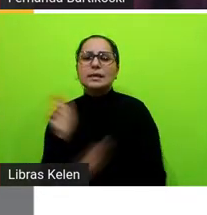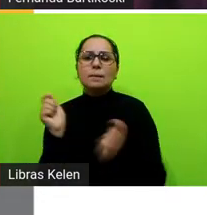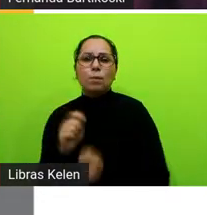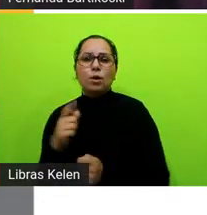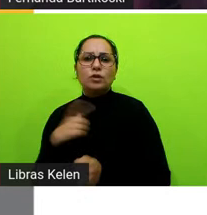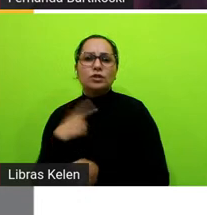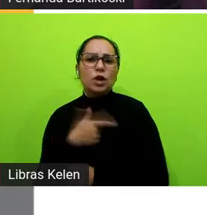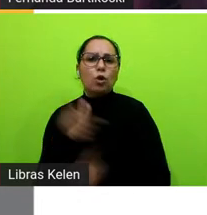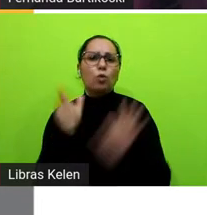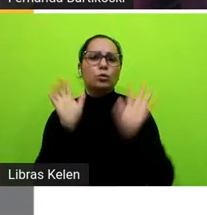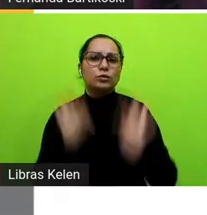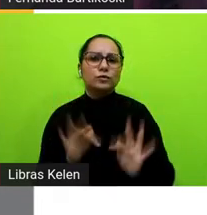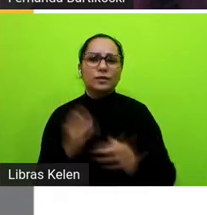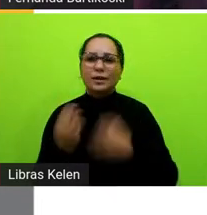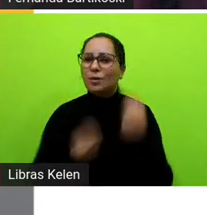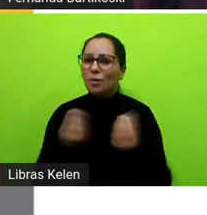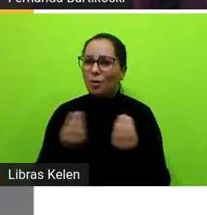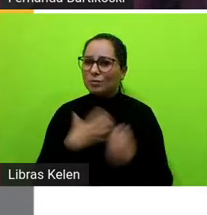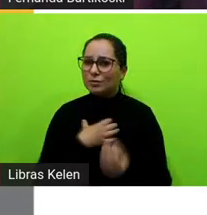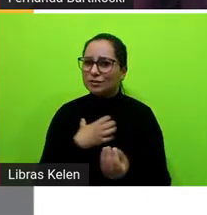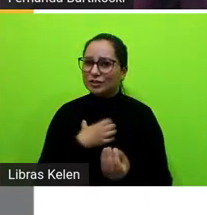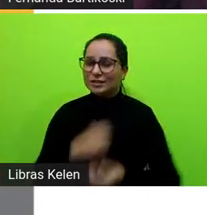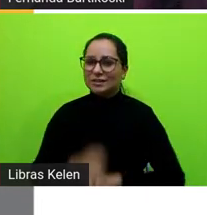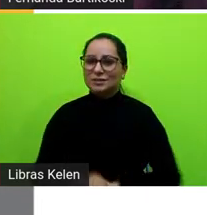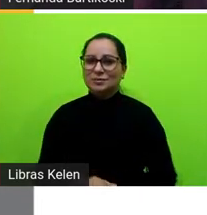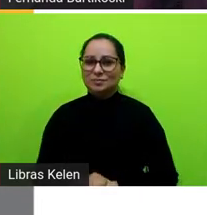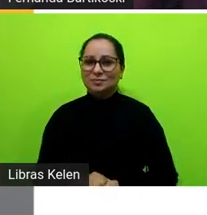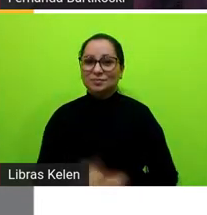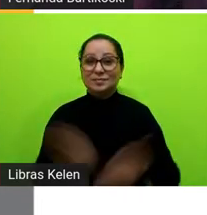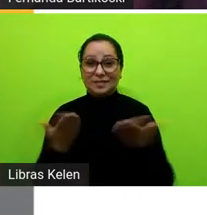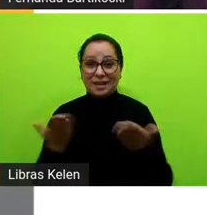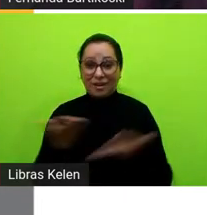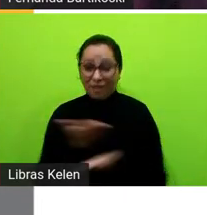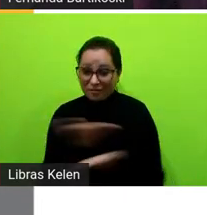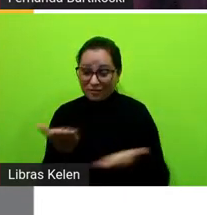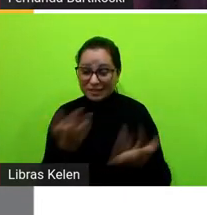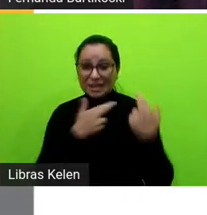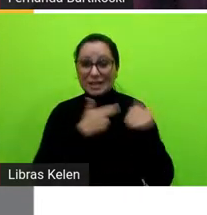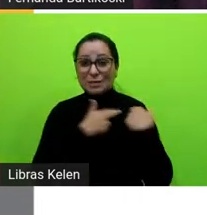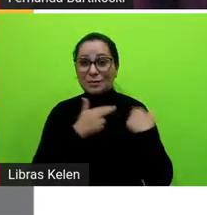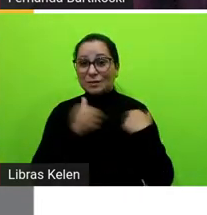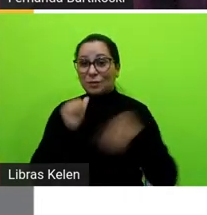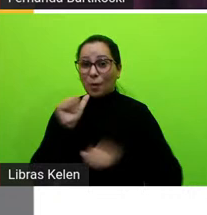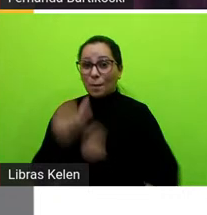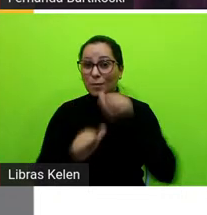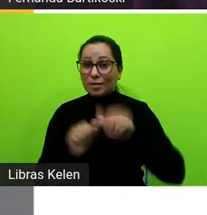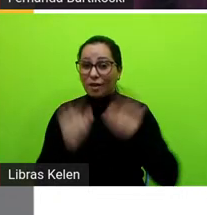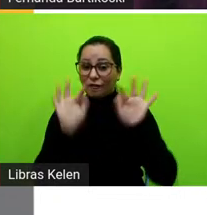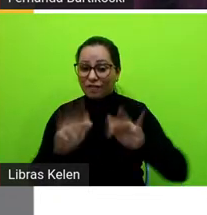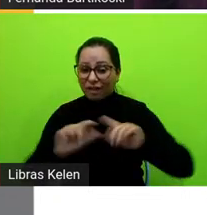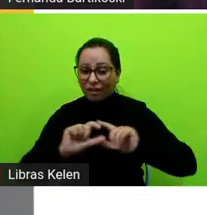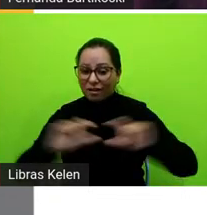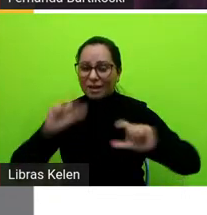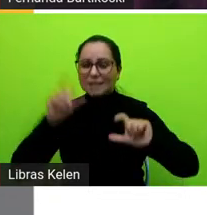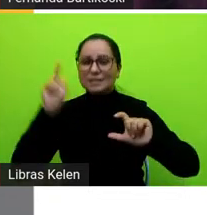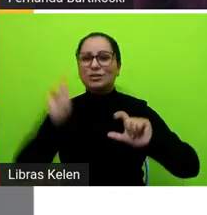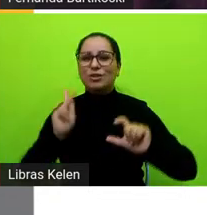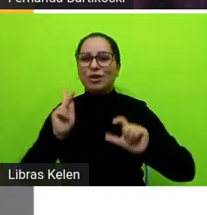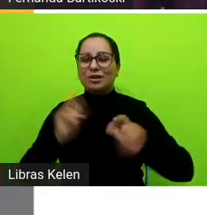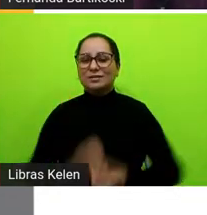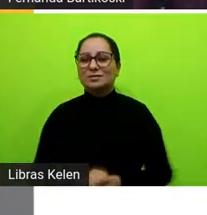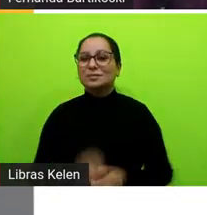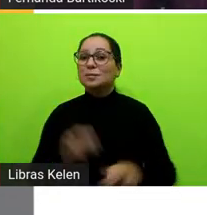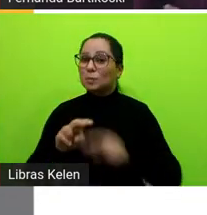seria agora agora que está com você a missão de modificar esse enigma para isso